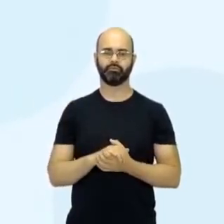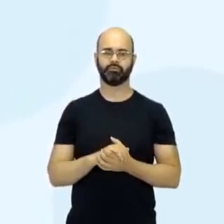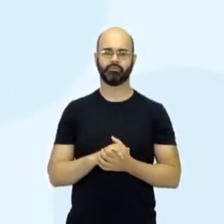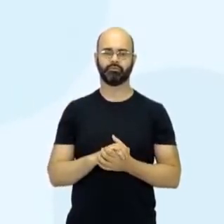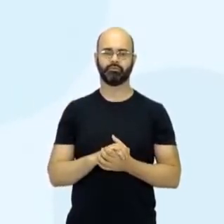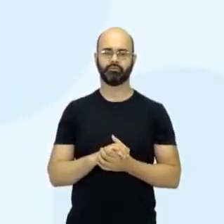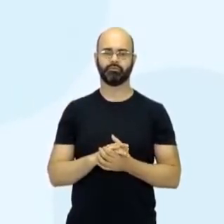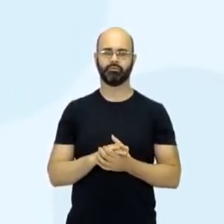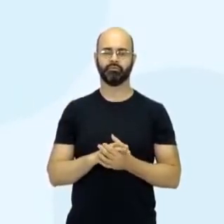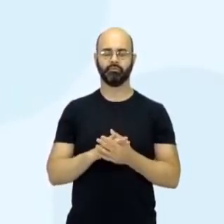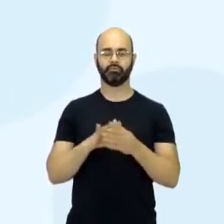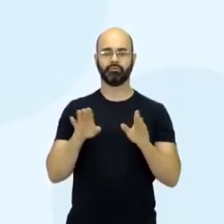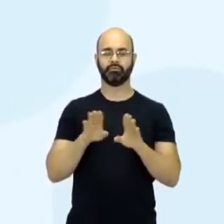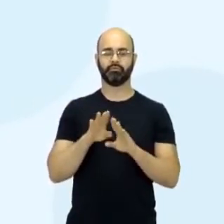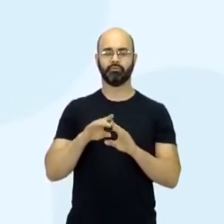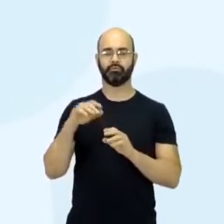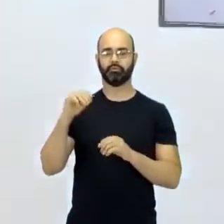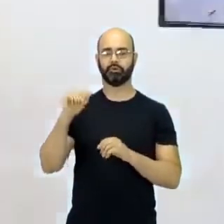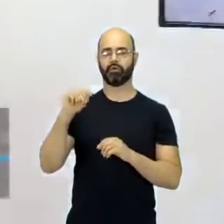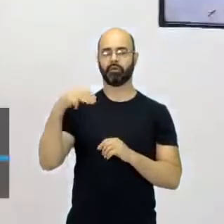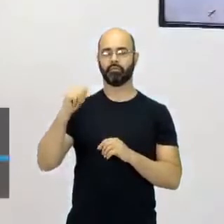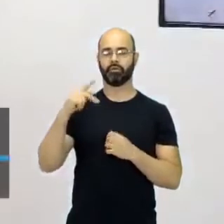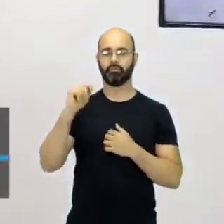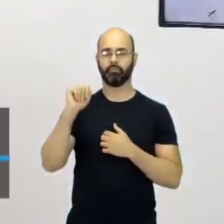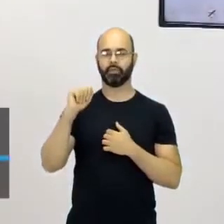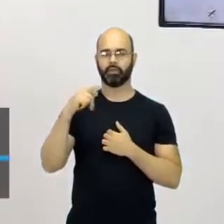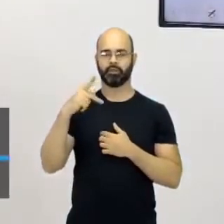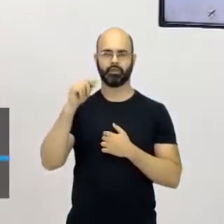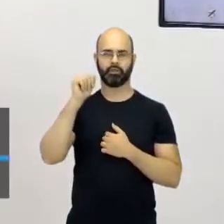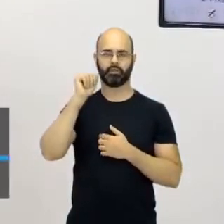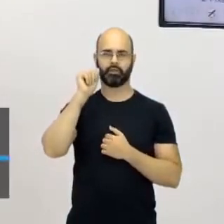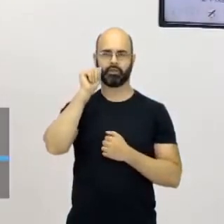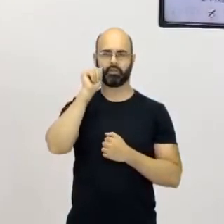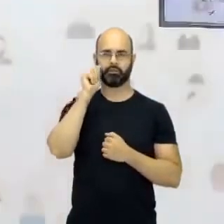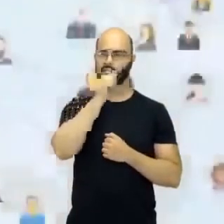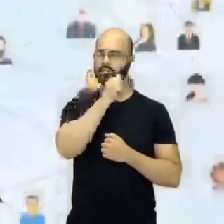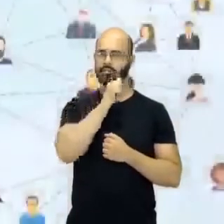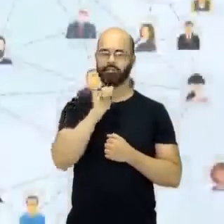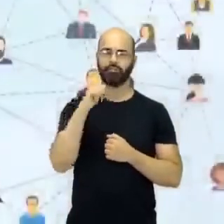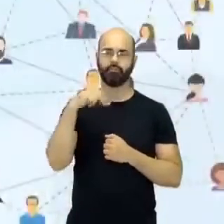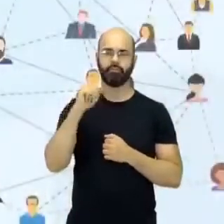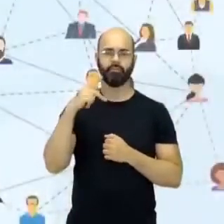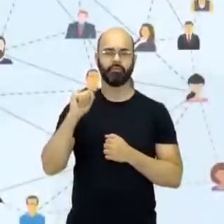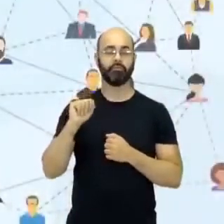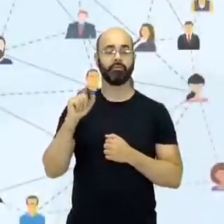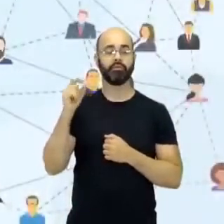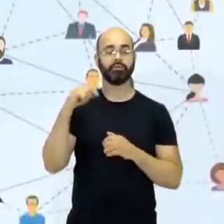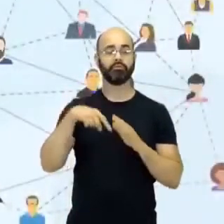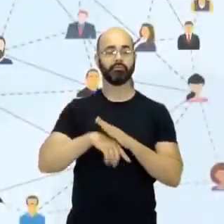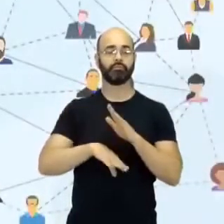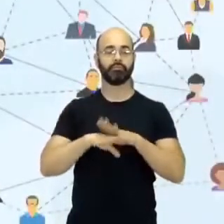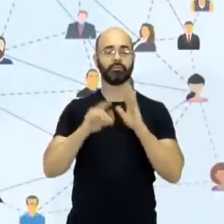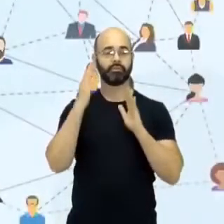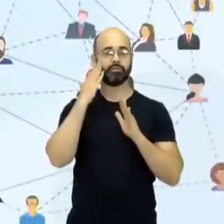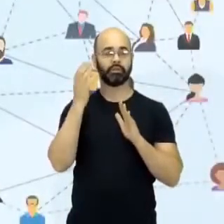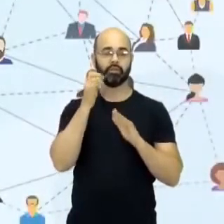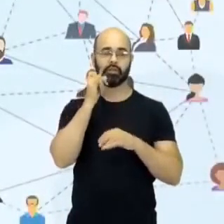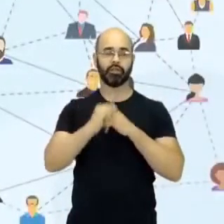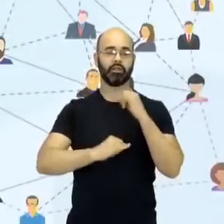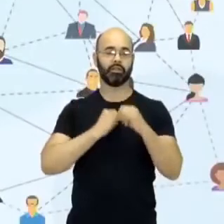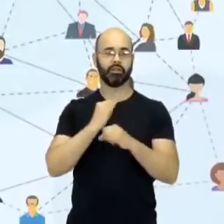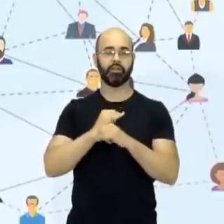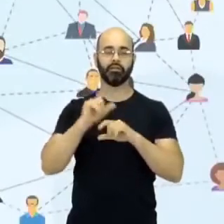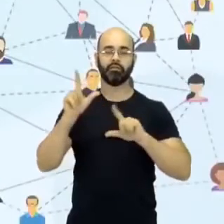até o Amapá. Certo, povo? É isso aí, ó, saiba mais, IBGE educa falando aí sobre internet,